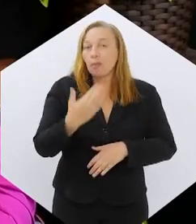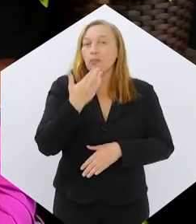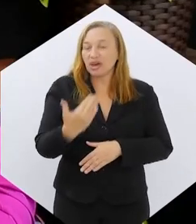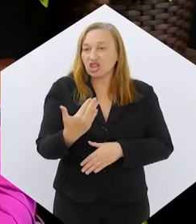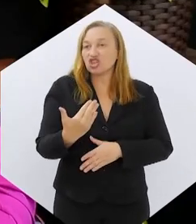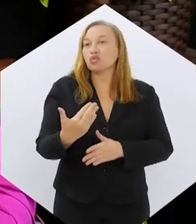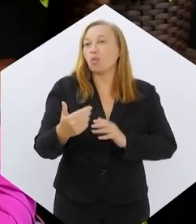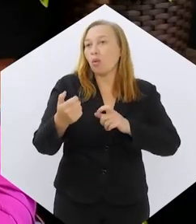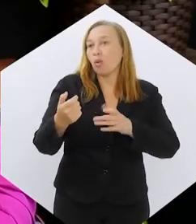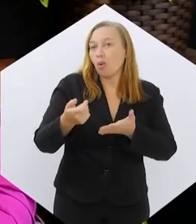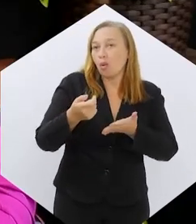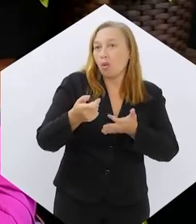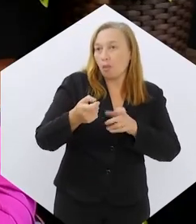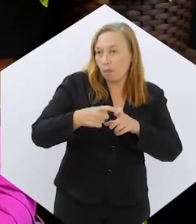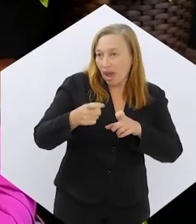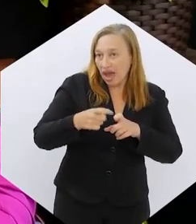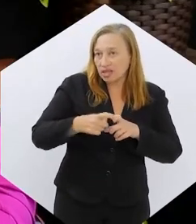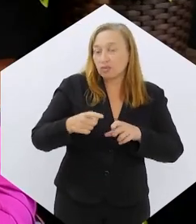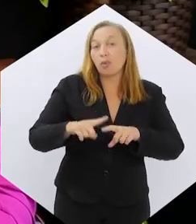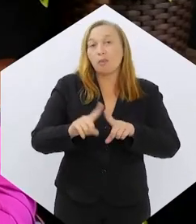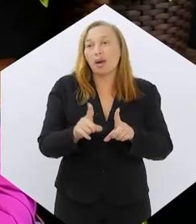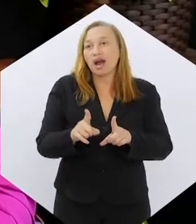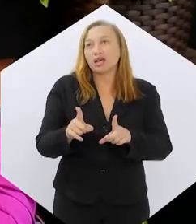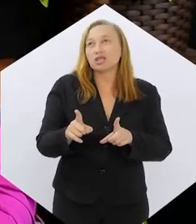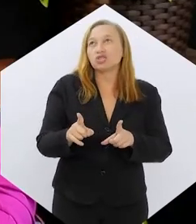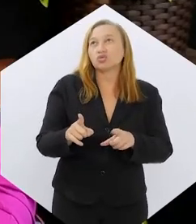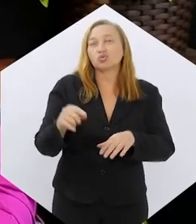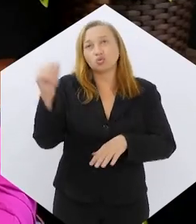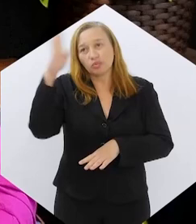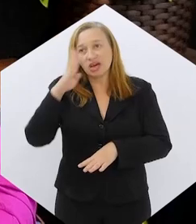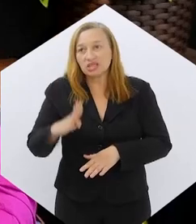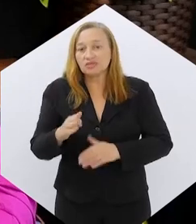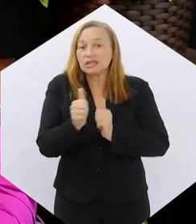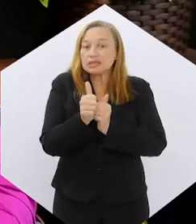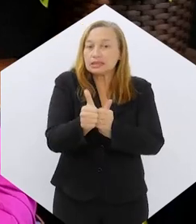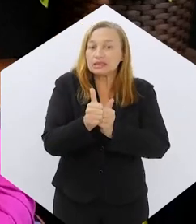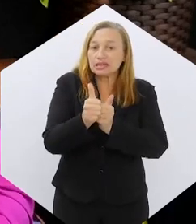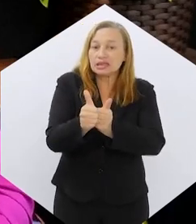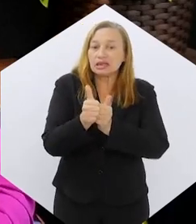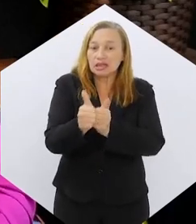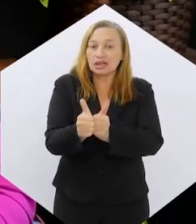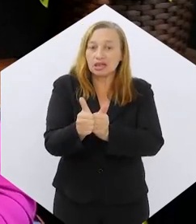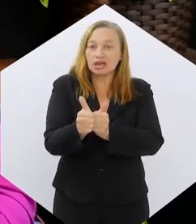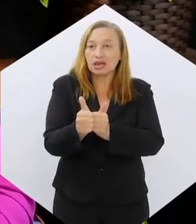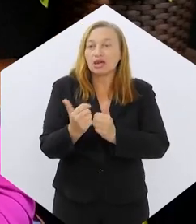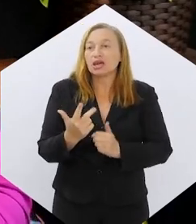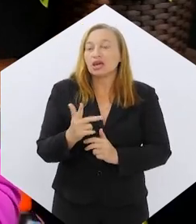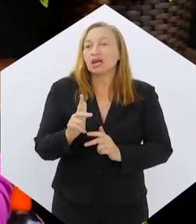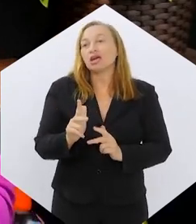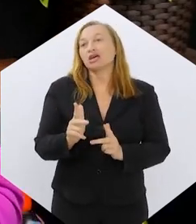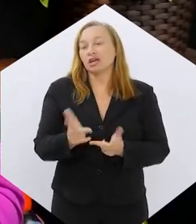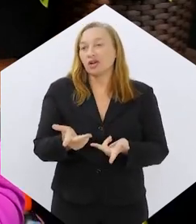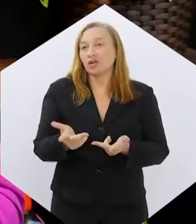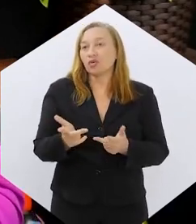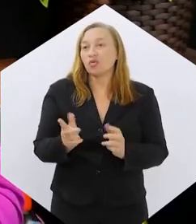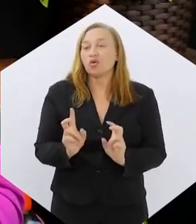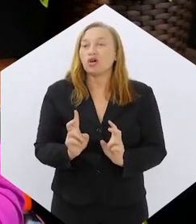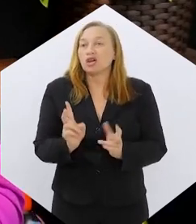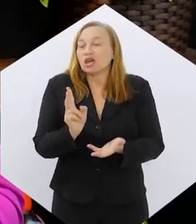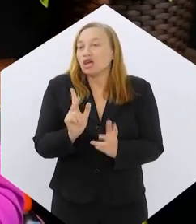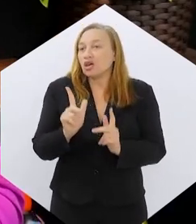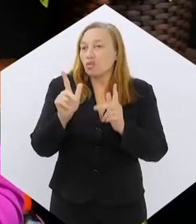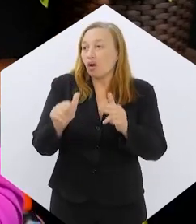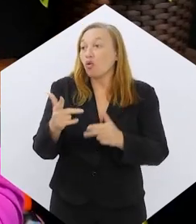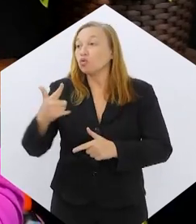Brasil ele deve seguir aí a mesma temática do Ozenpik, dos outros medicamentos, e não demandar essa prescrição